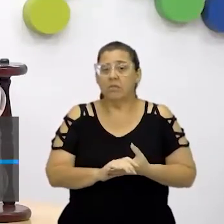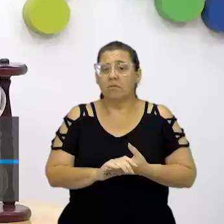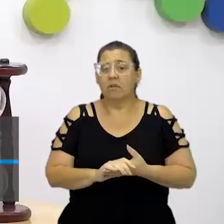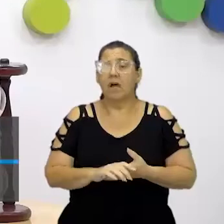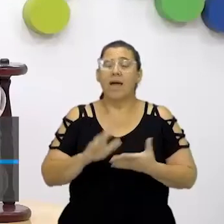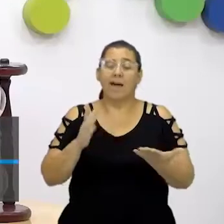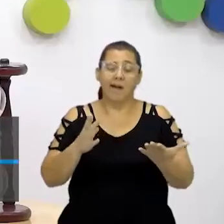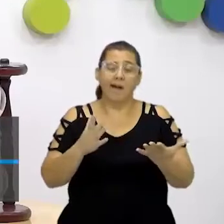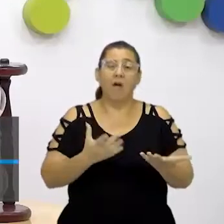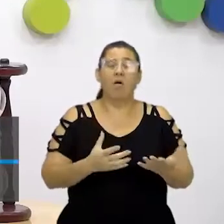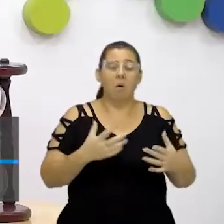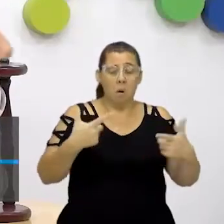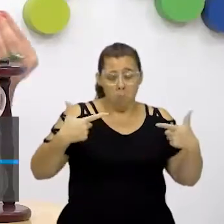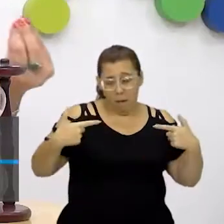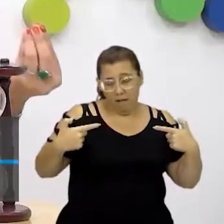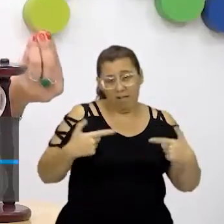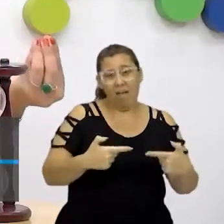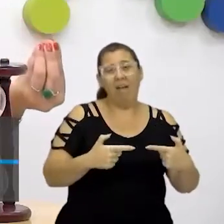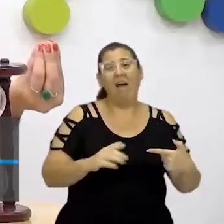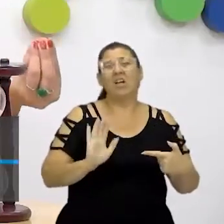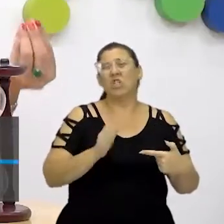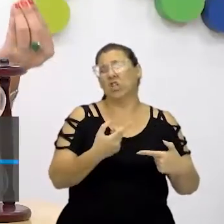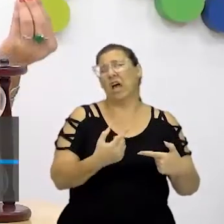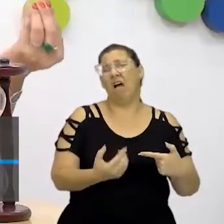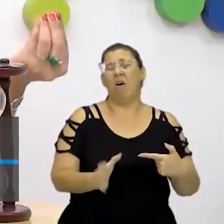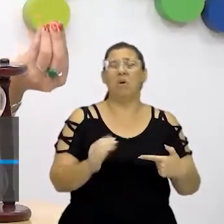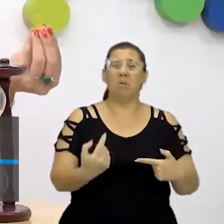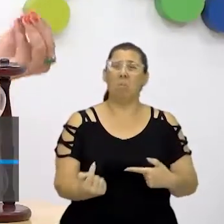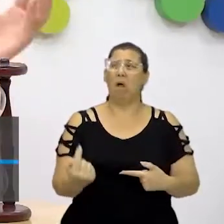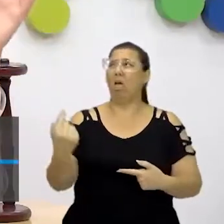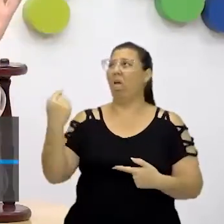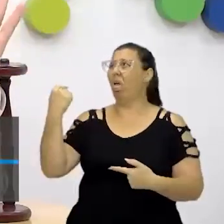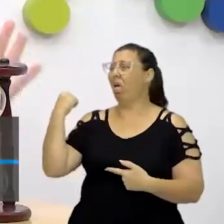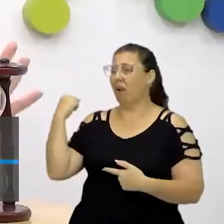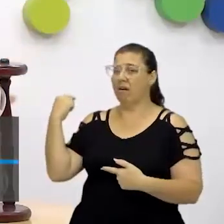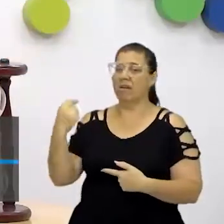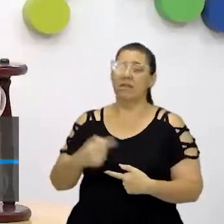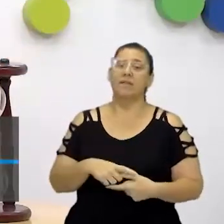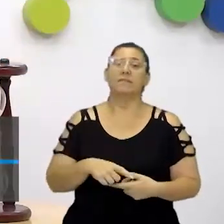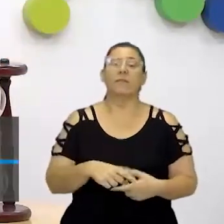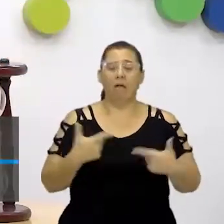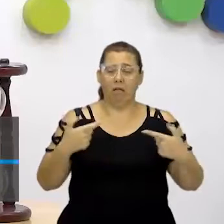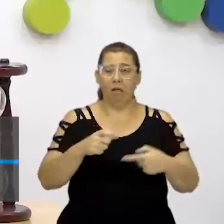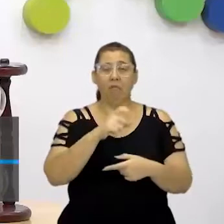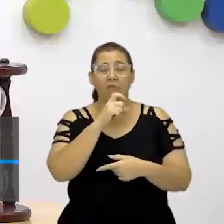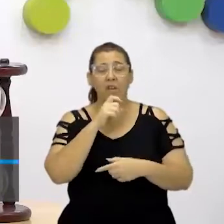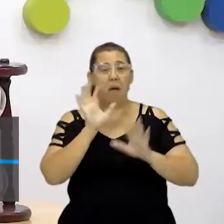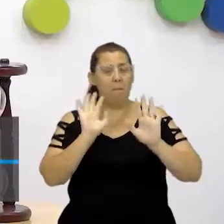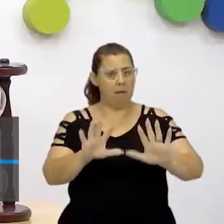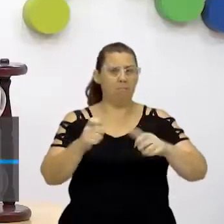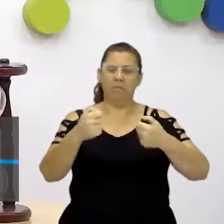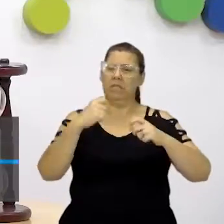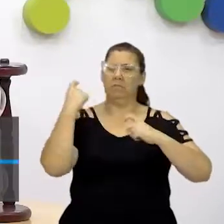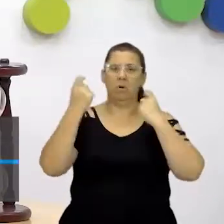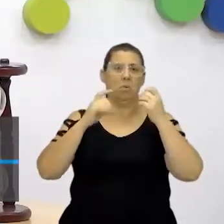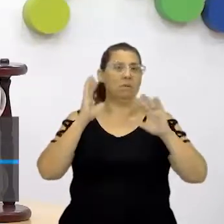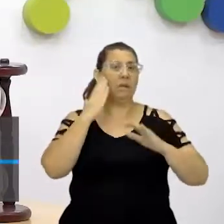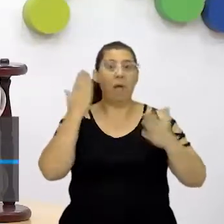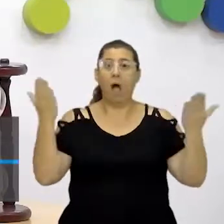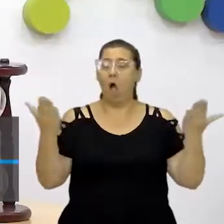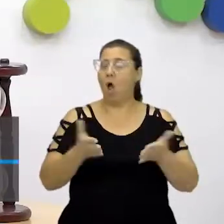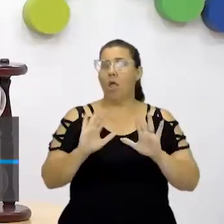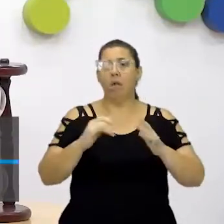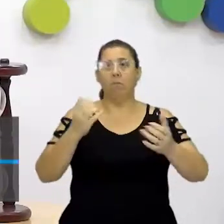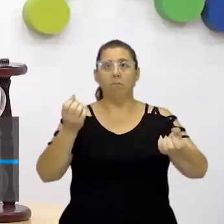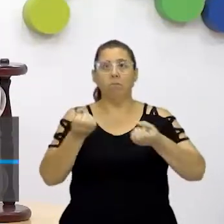é um resultado de uma guerra que aconteceu muito antes, que foi a Guerra Fria. Mas, fiquem tranquilos, vocês não precisam saber disso agora, é muita